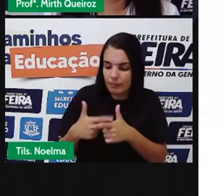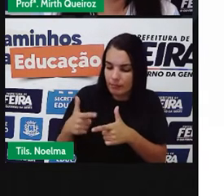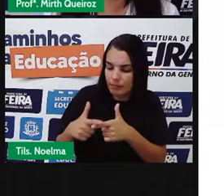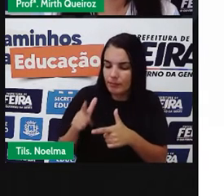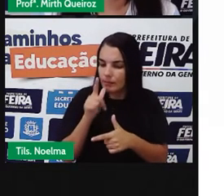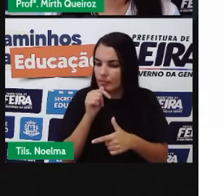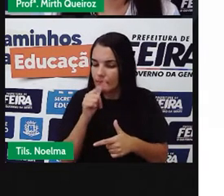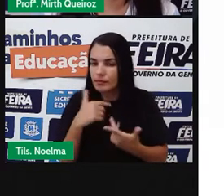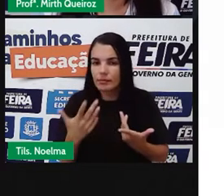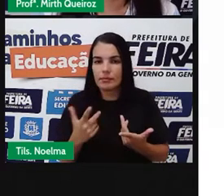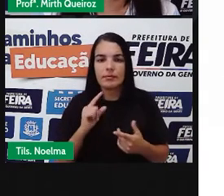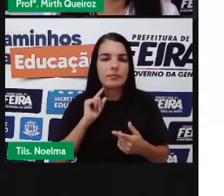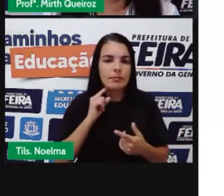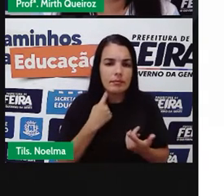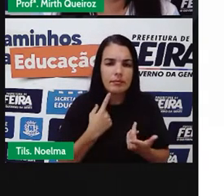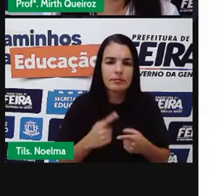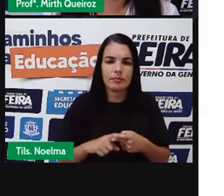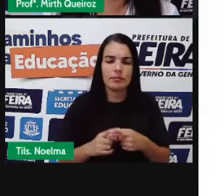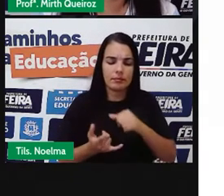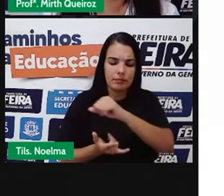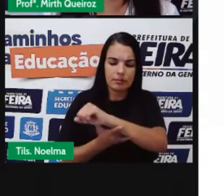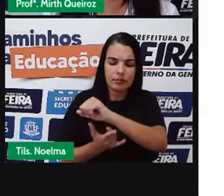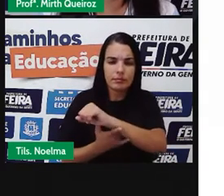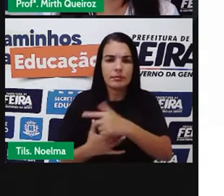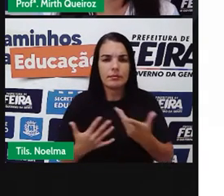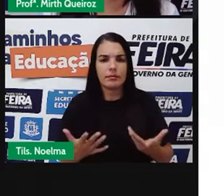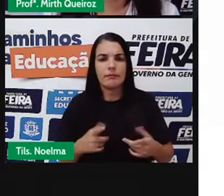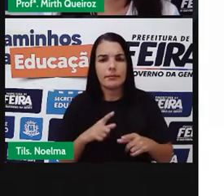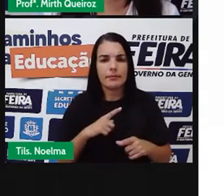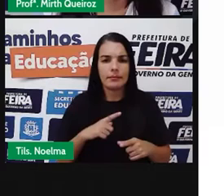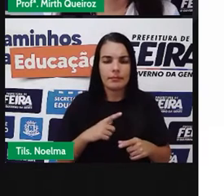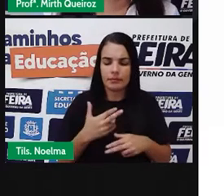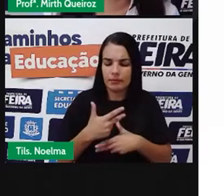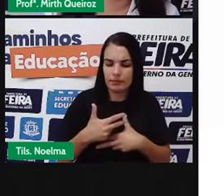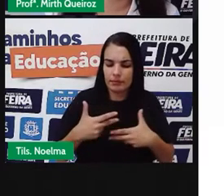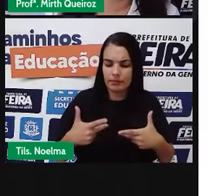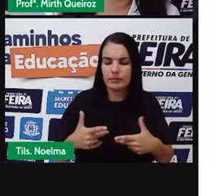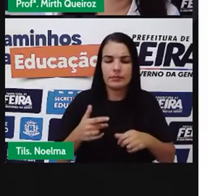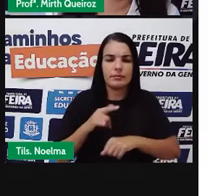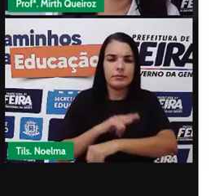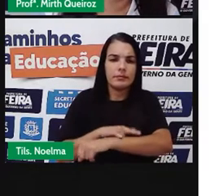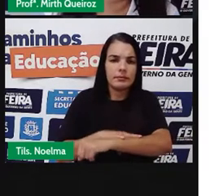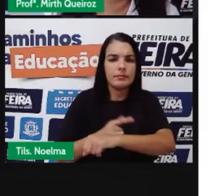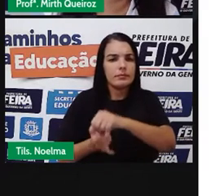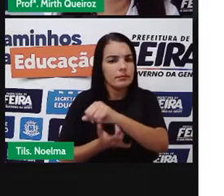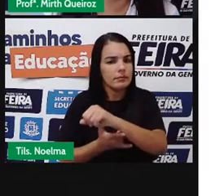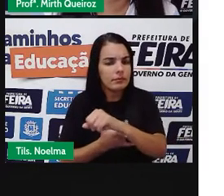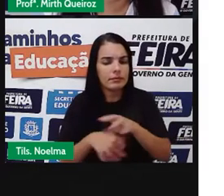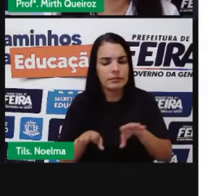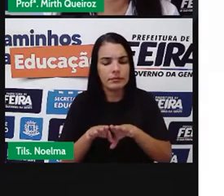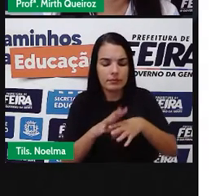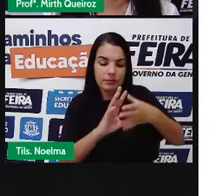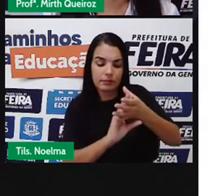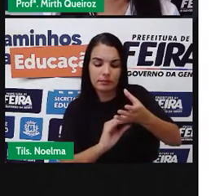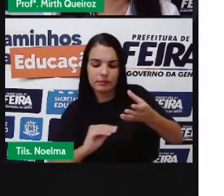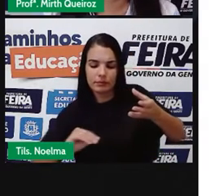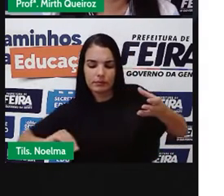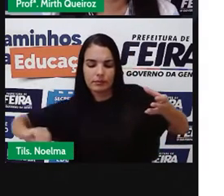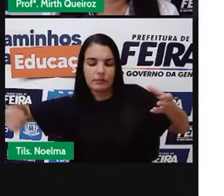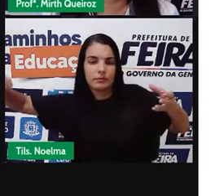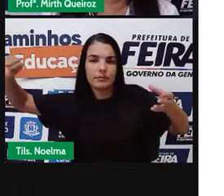problemas de esgoto, problemas relacionados ao revirossólico e também a questão da drenagem da água